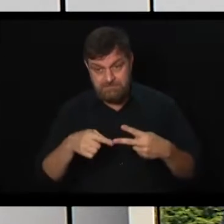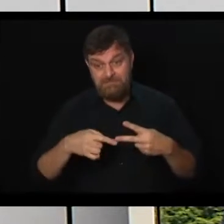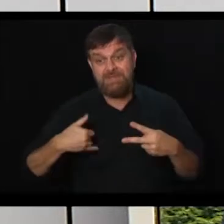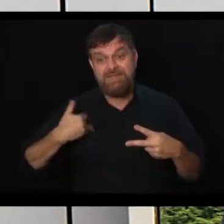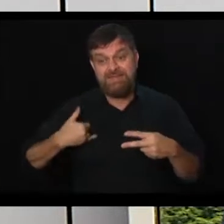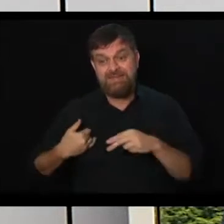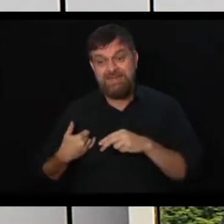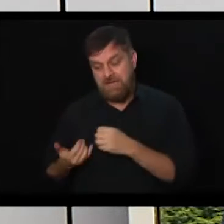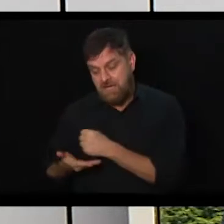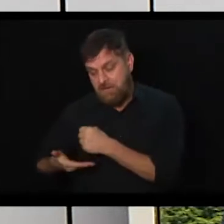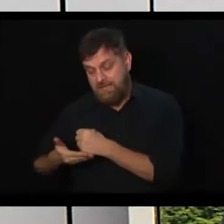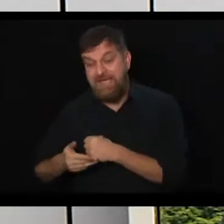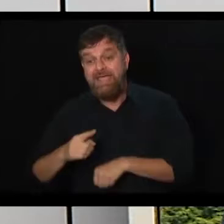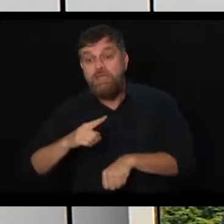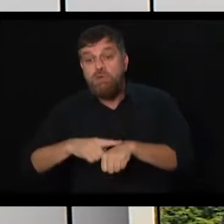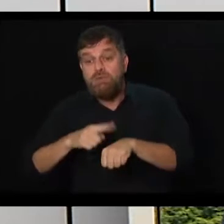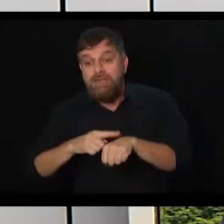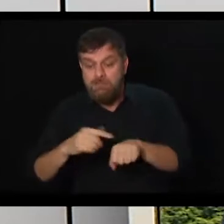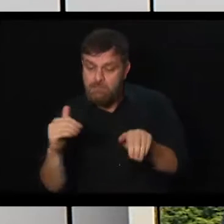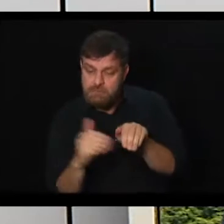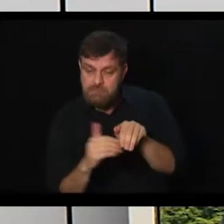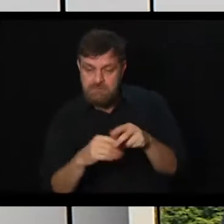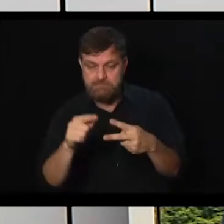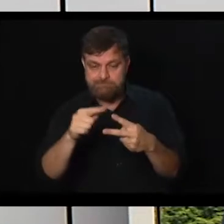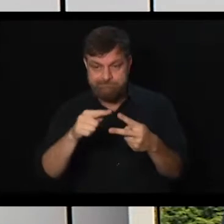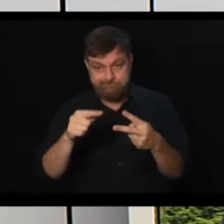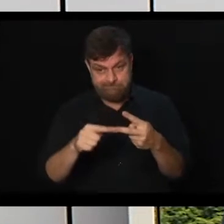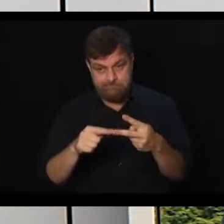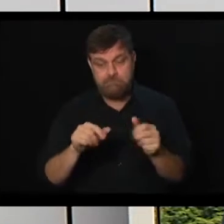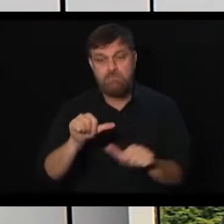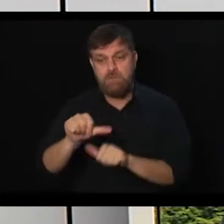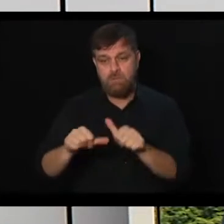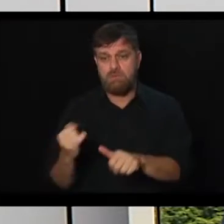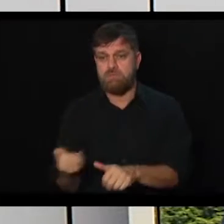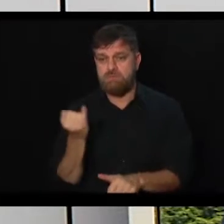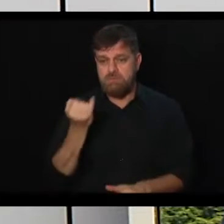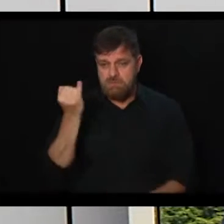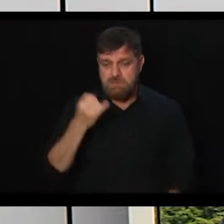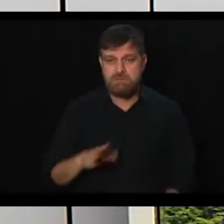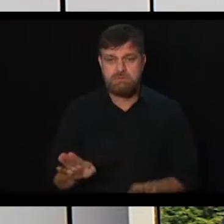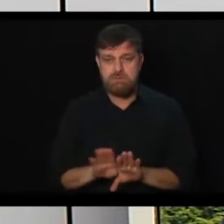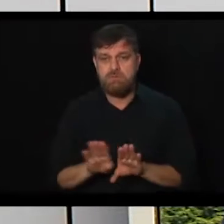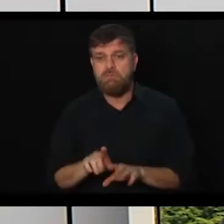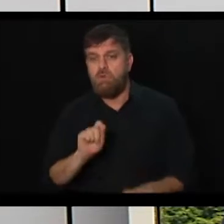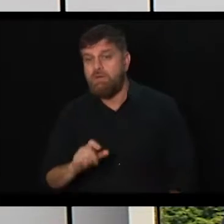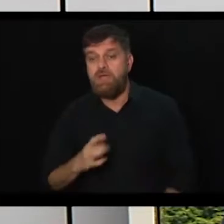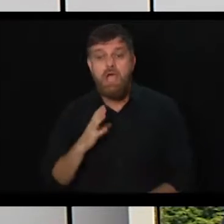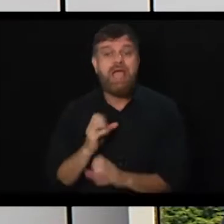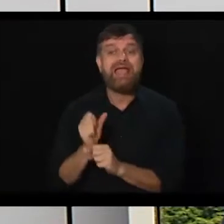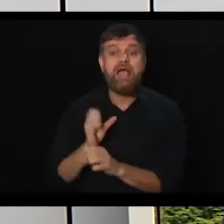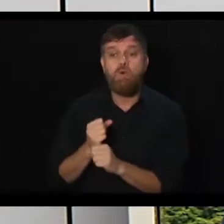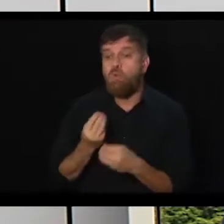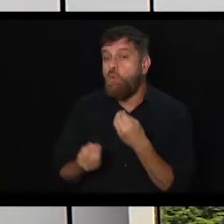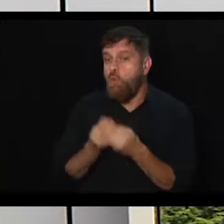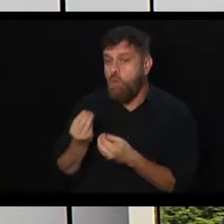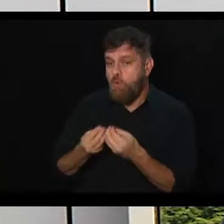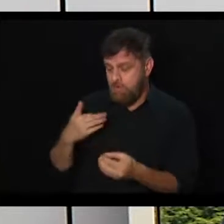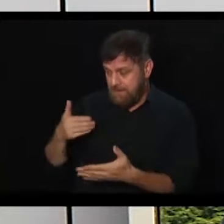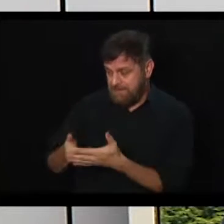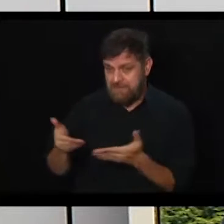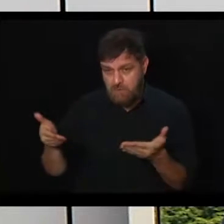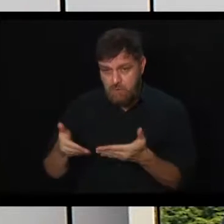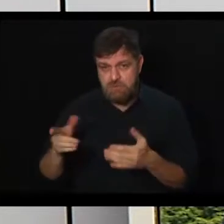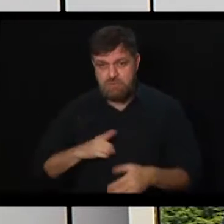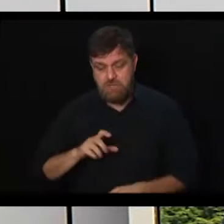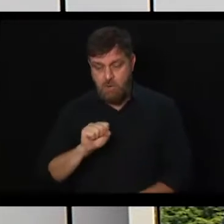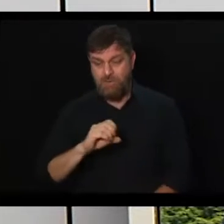mínima e tempo de contribuição. Essa é uma mudança importante. A outra mudança importante é a base de cálculo. Até hoje, era considerado